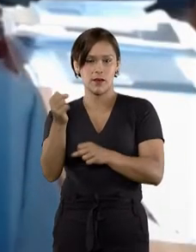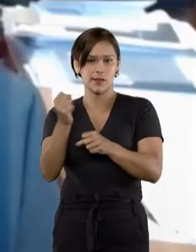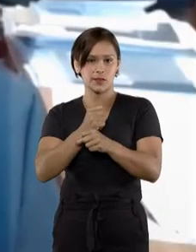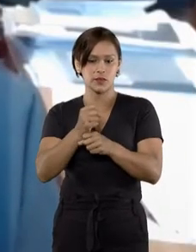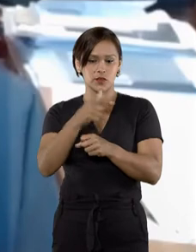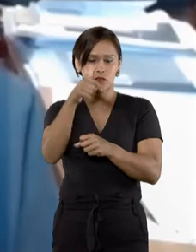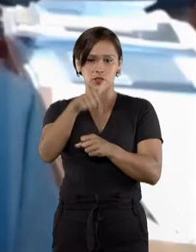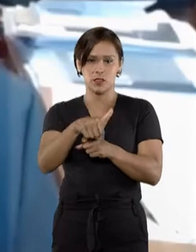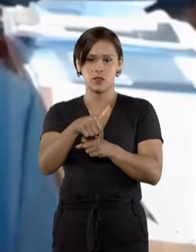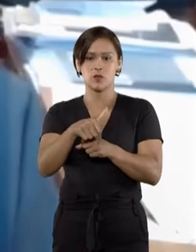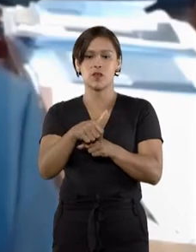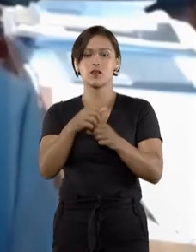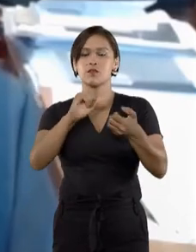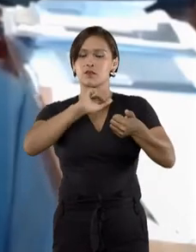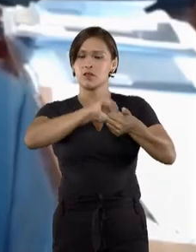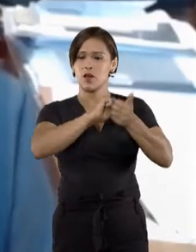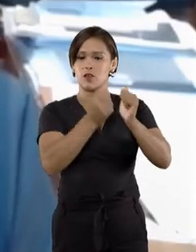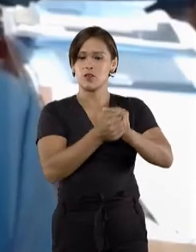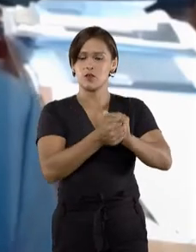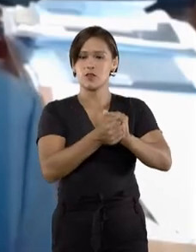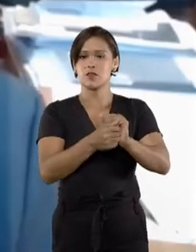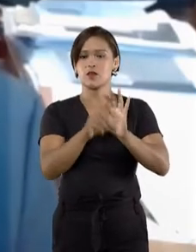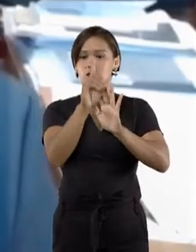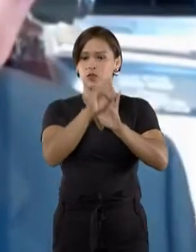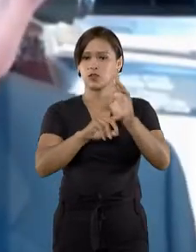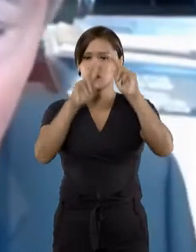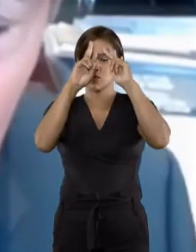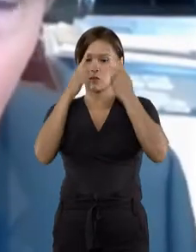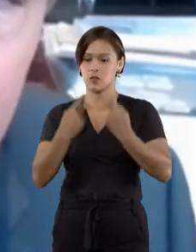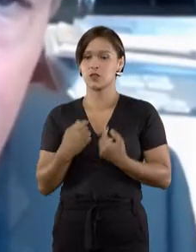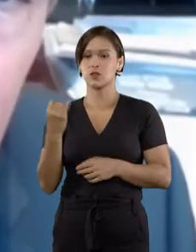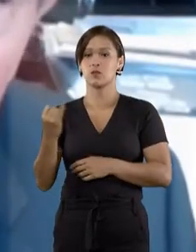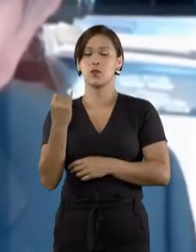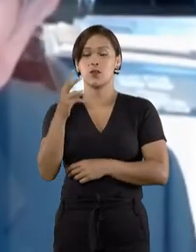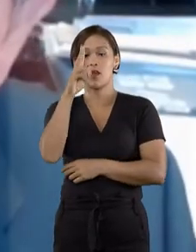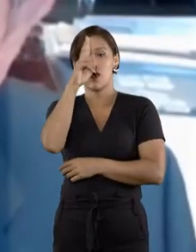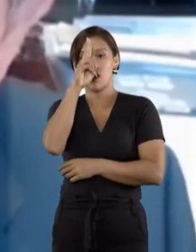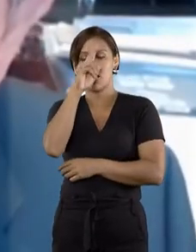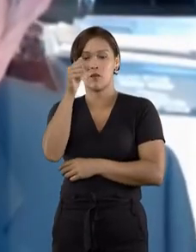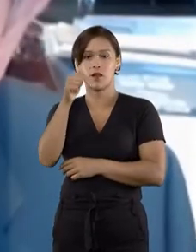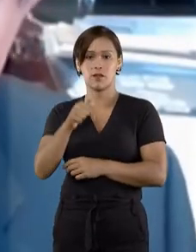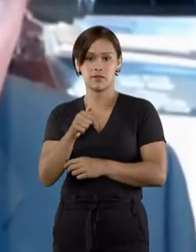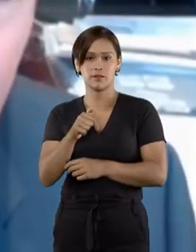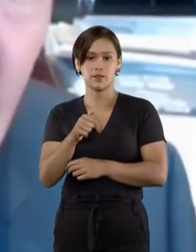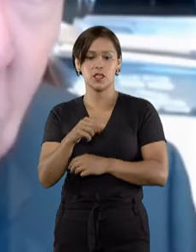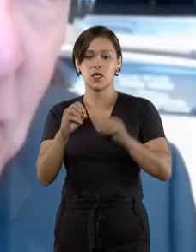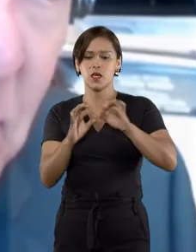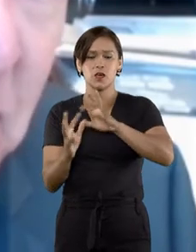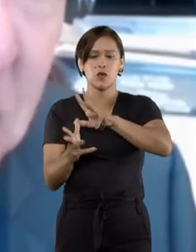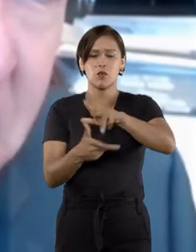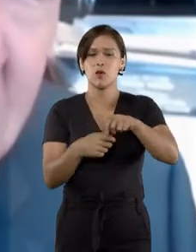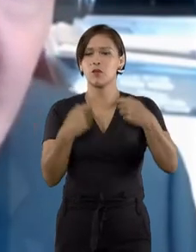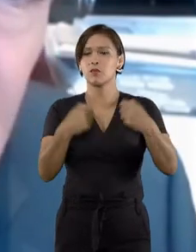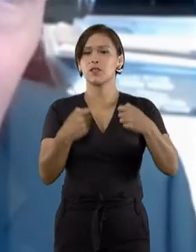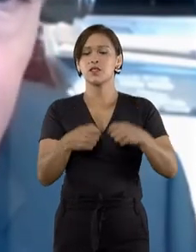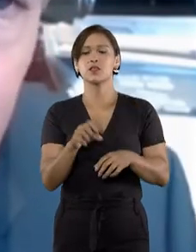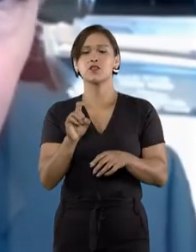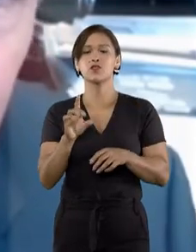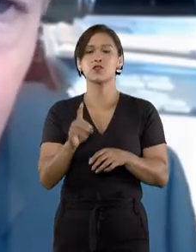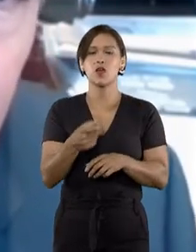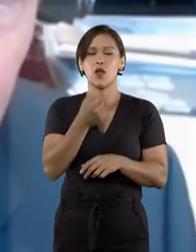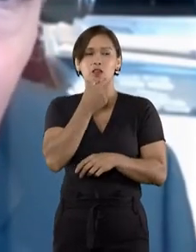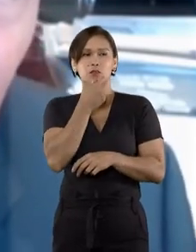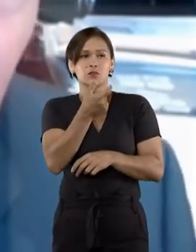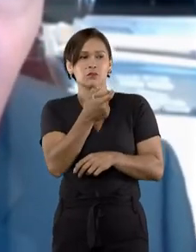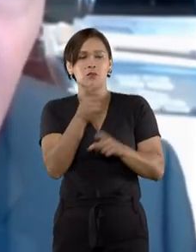da Convenção de Direitos Humanos. O mais importante é lembrar que o mundo não precisa só de